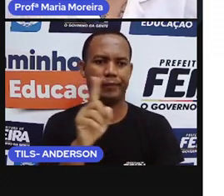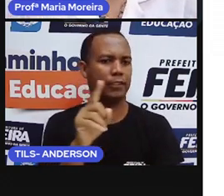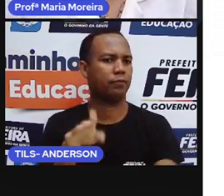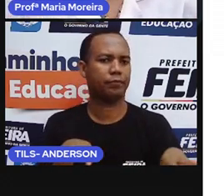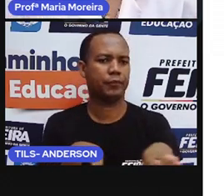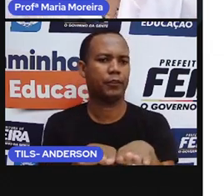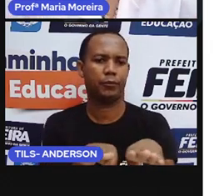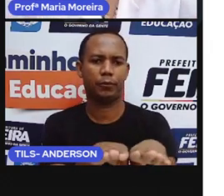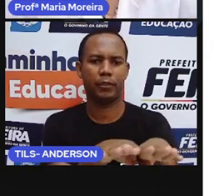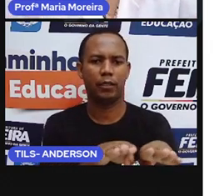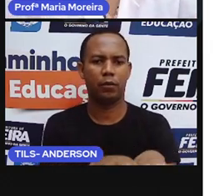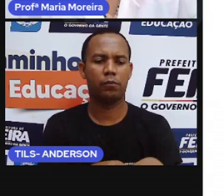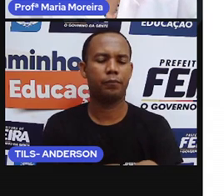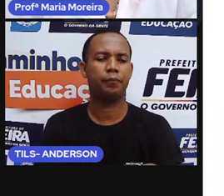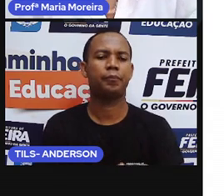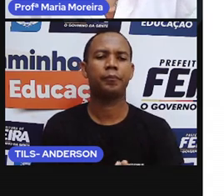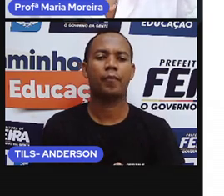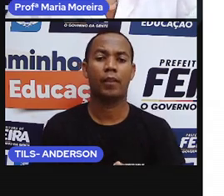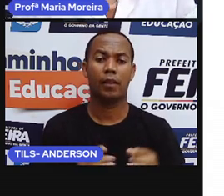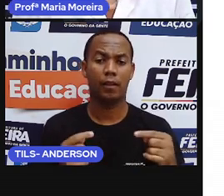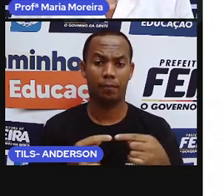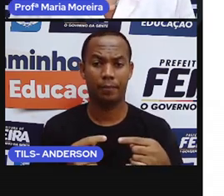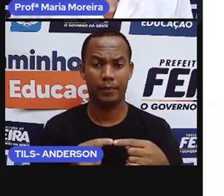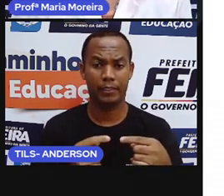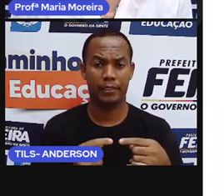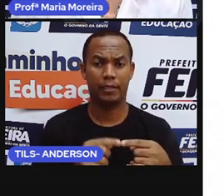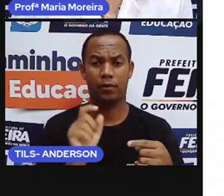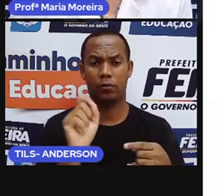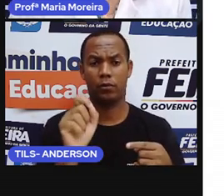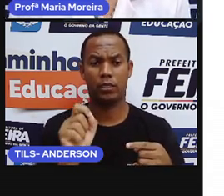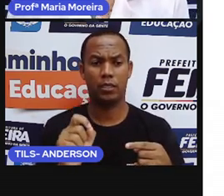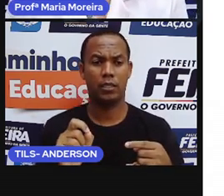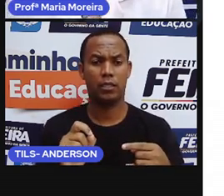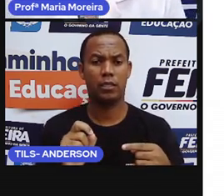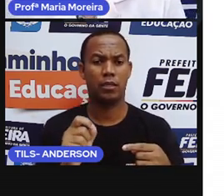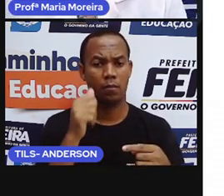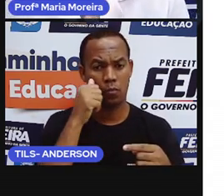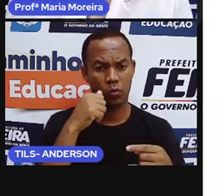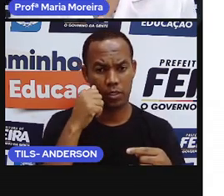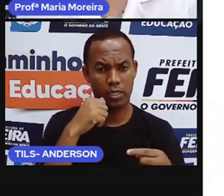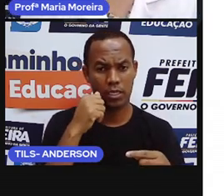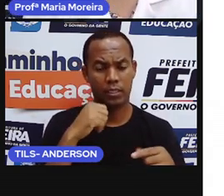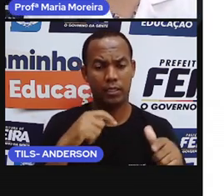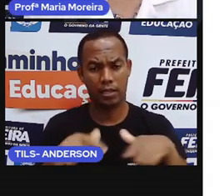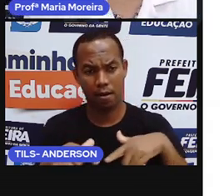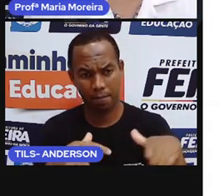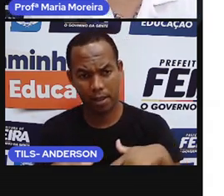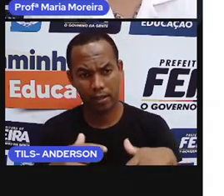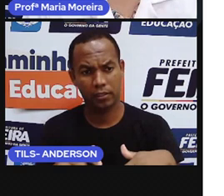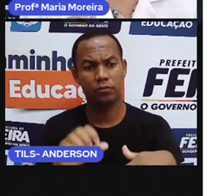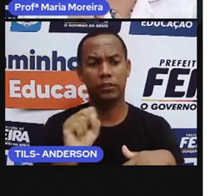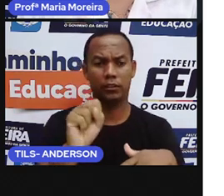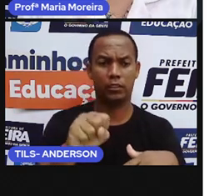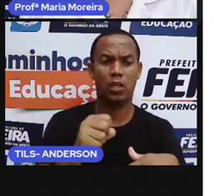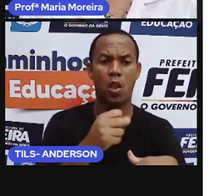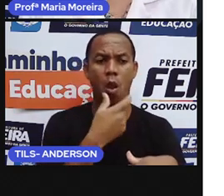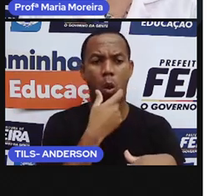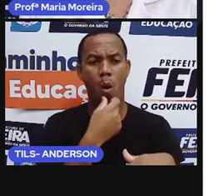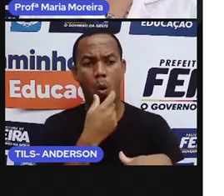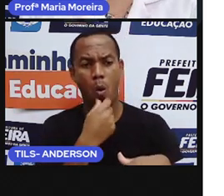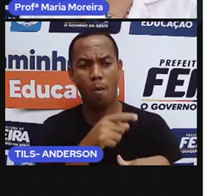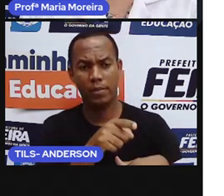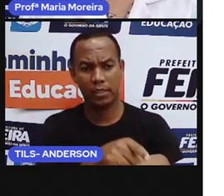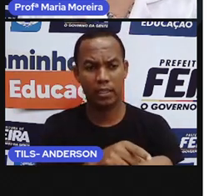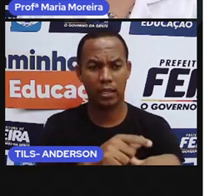mescladas. Isso significa que existem atividades que são feitas somente pelas mulheres e outras somente pelos homens. Será?